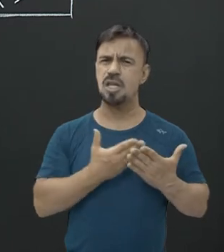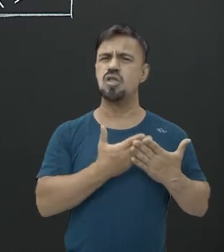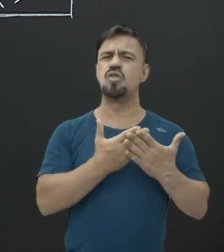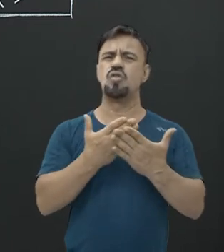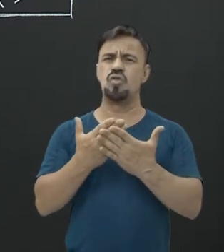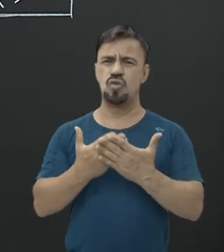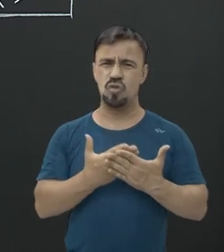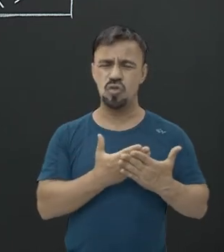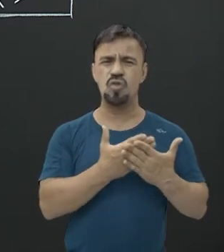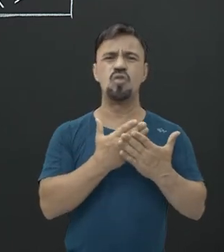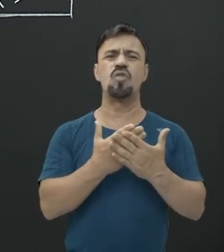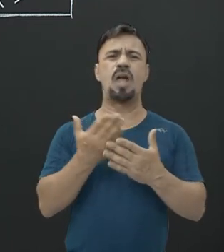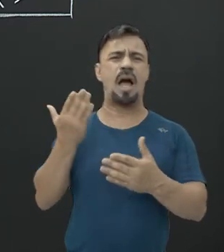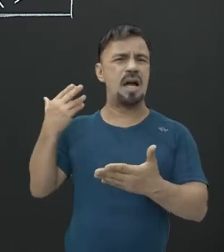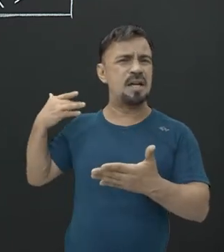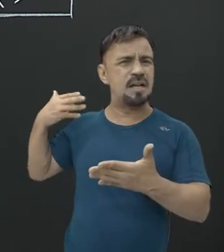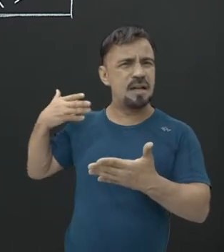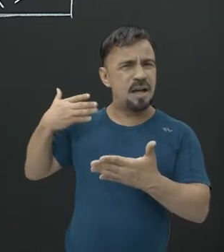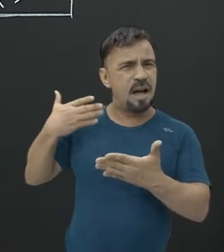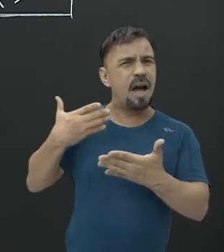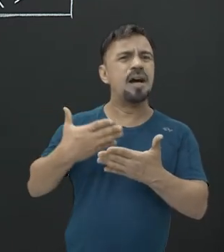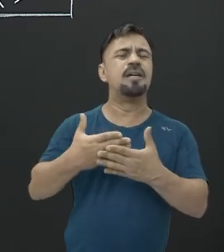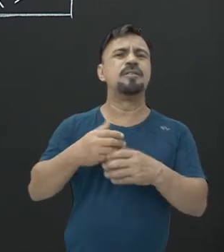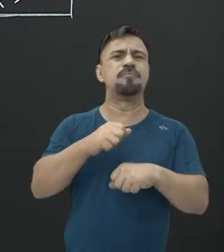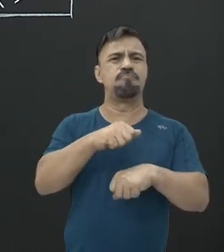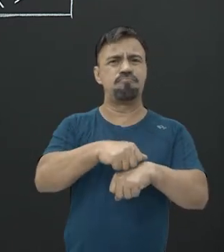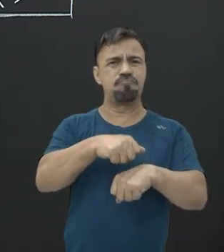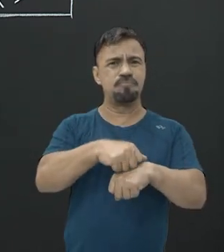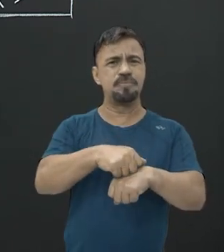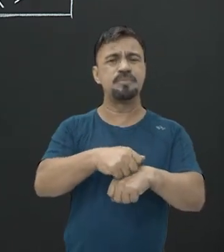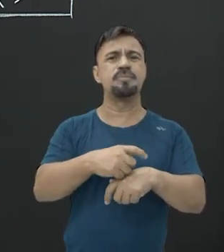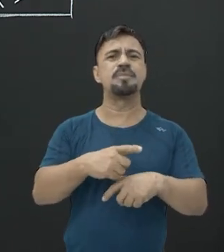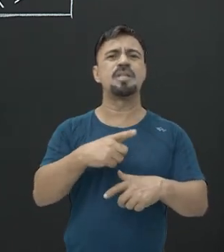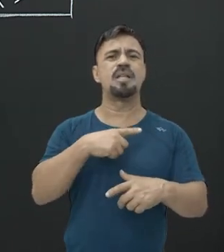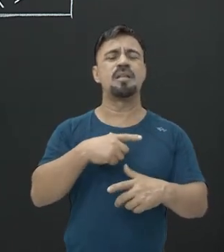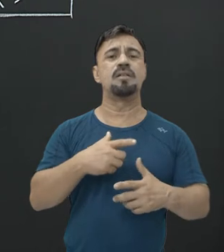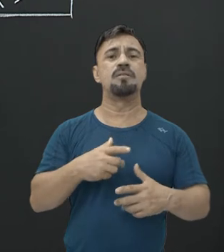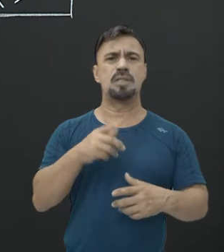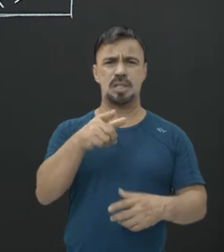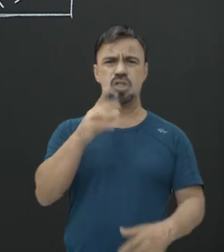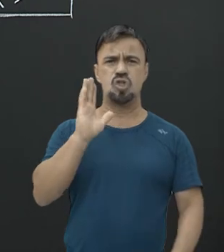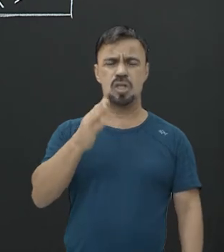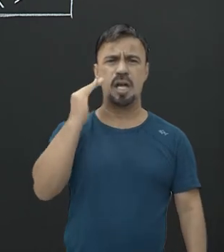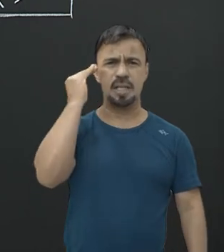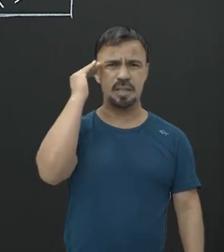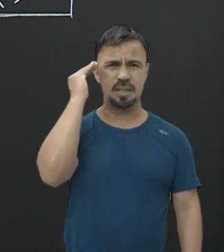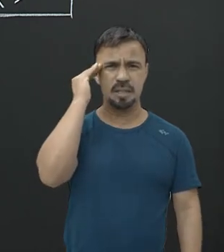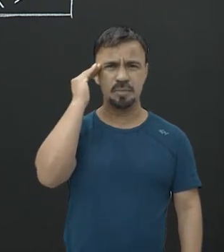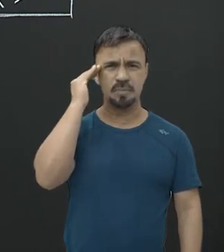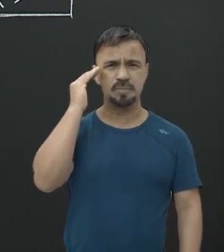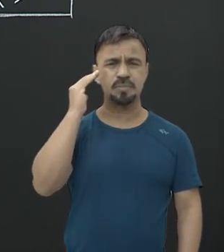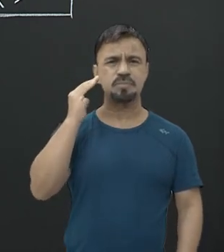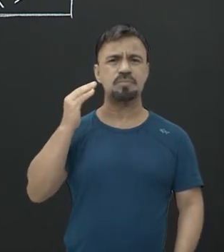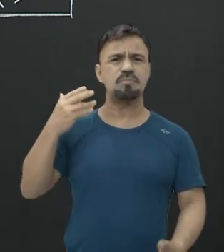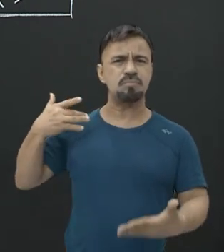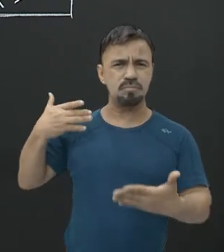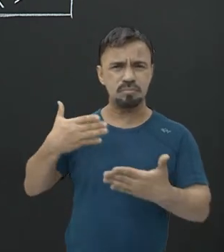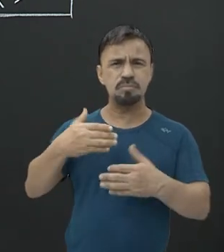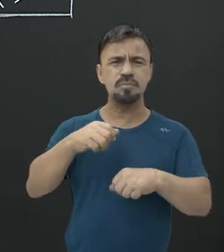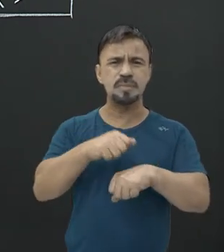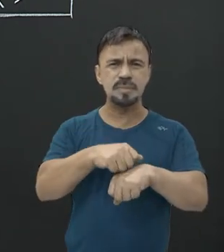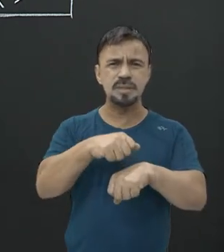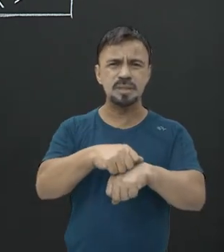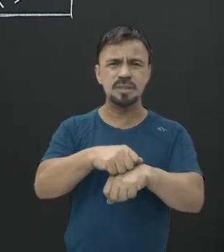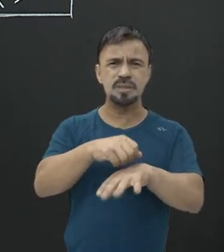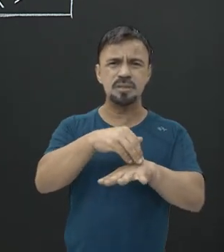fósseis, vai estudar as rochas. Isso está junto. Então, você já entendeu o que são os fósseis e já entendeu que